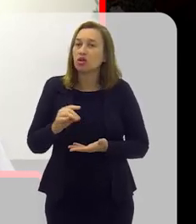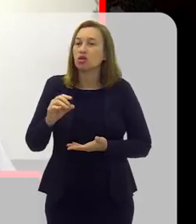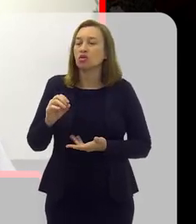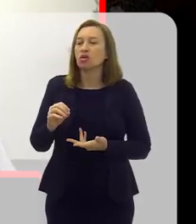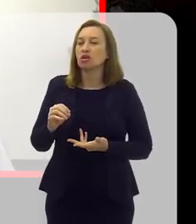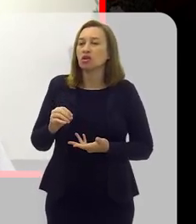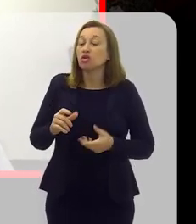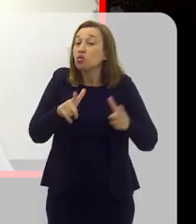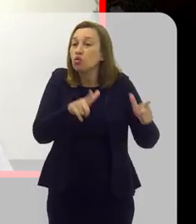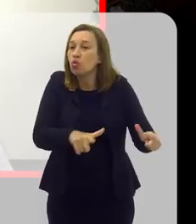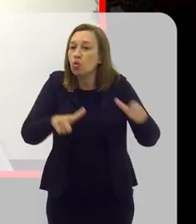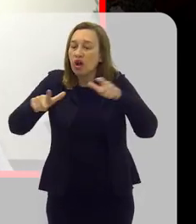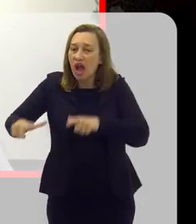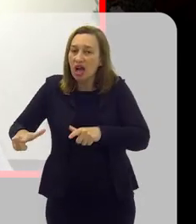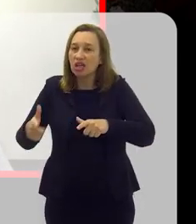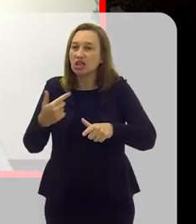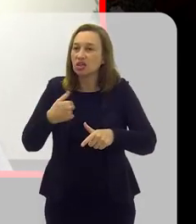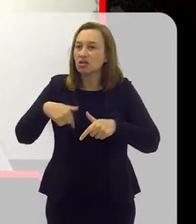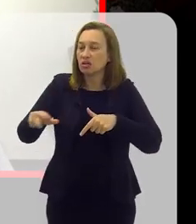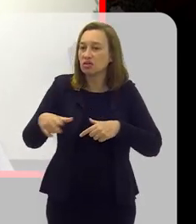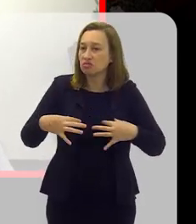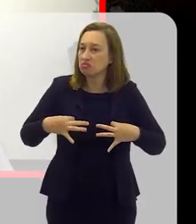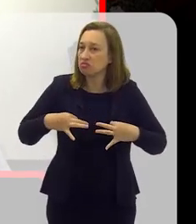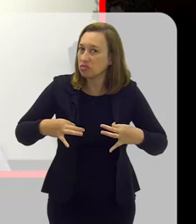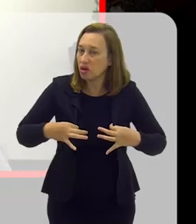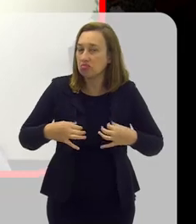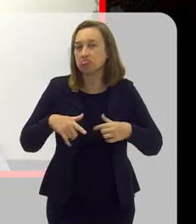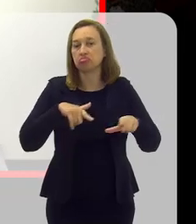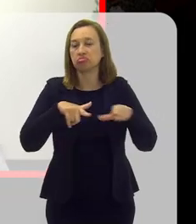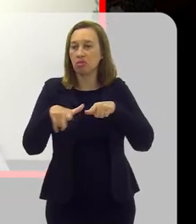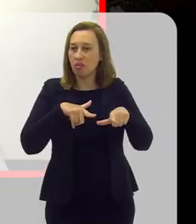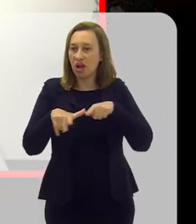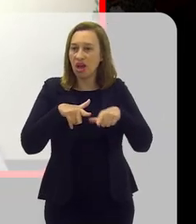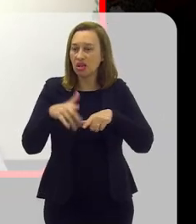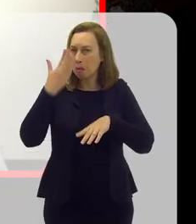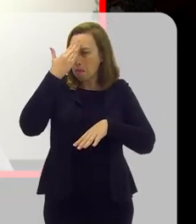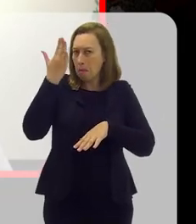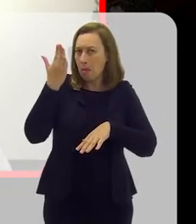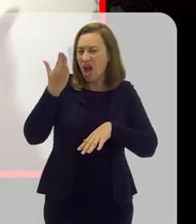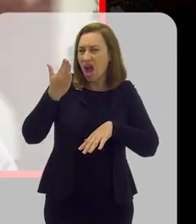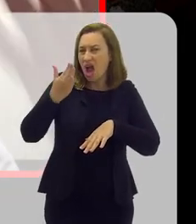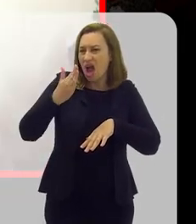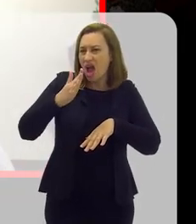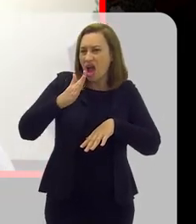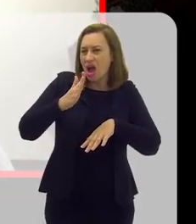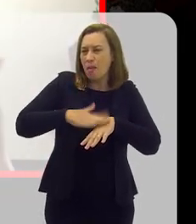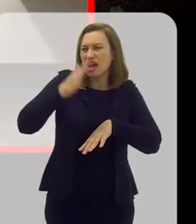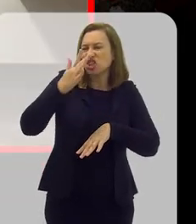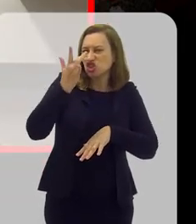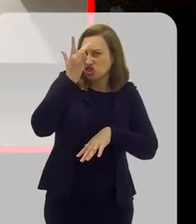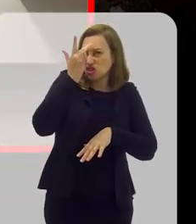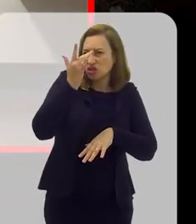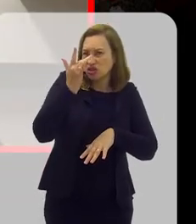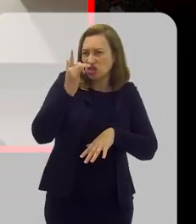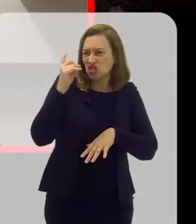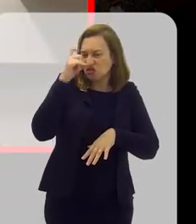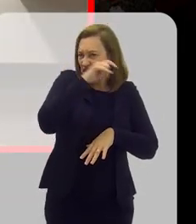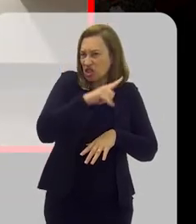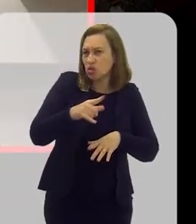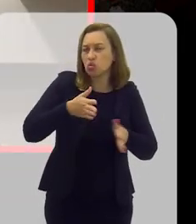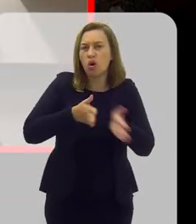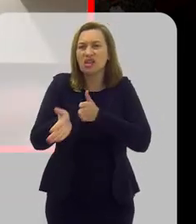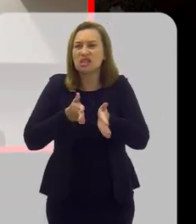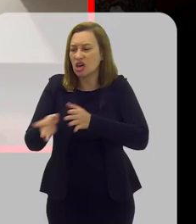gente faz em lugares onde é mais difícil acesso, em populações rurais, às vezes